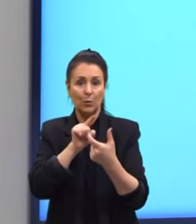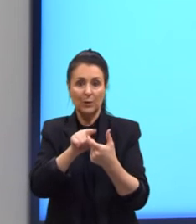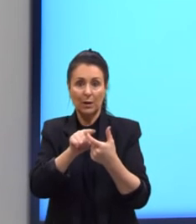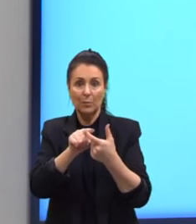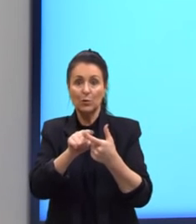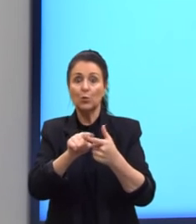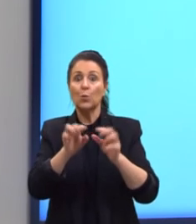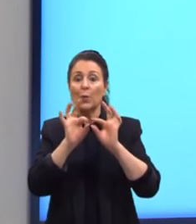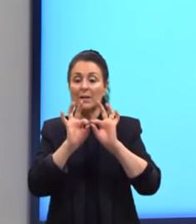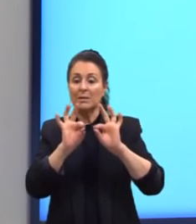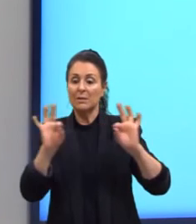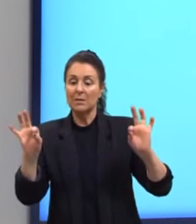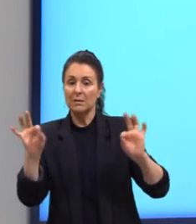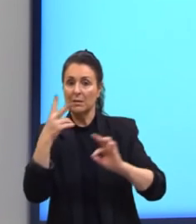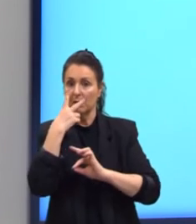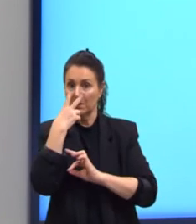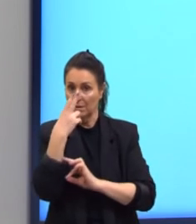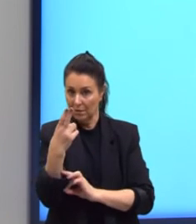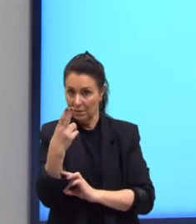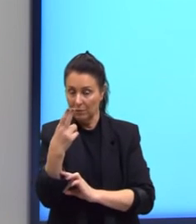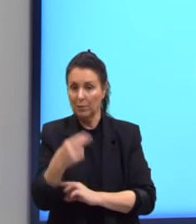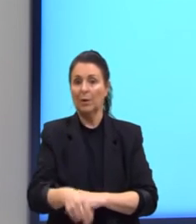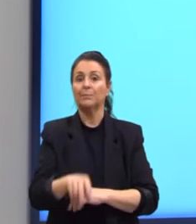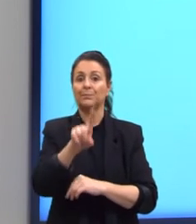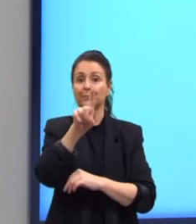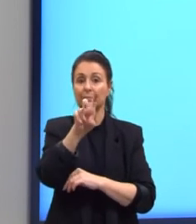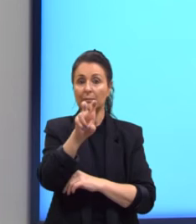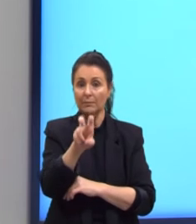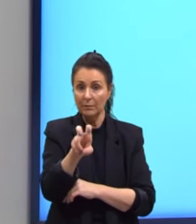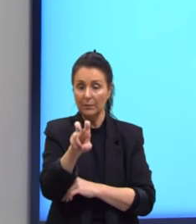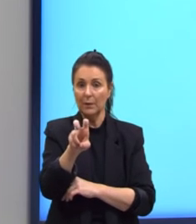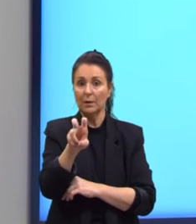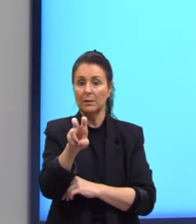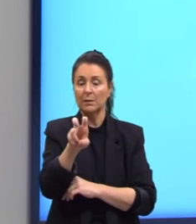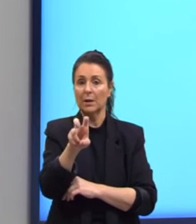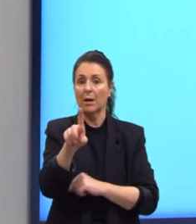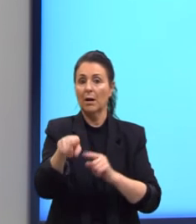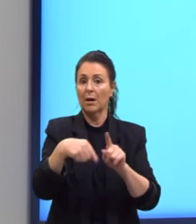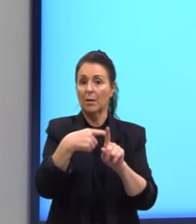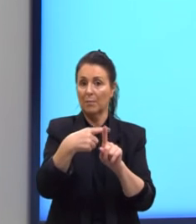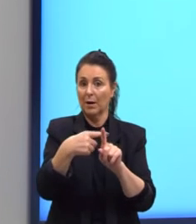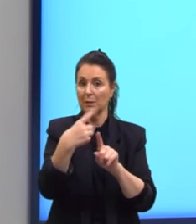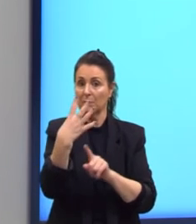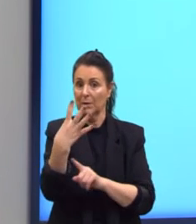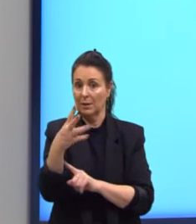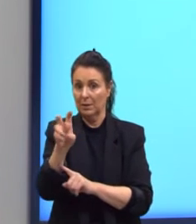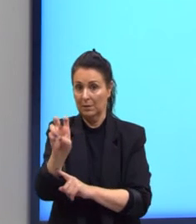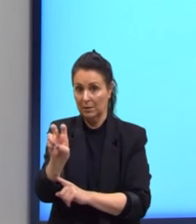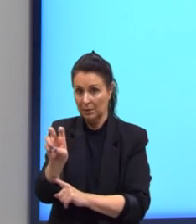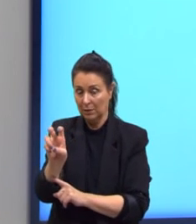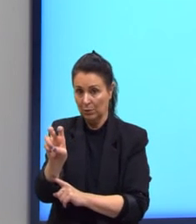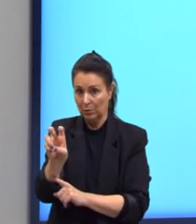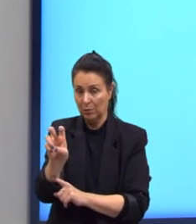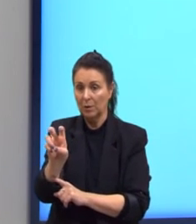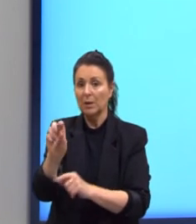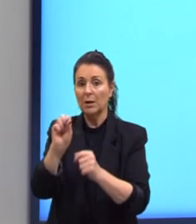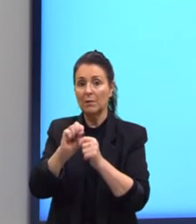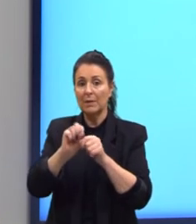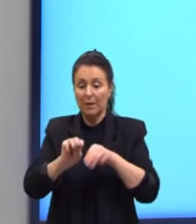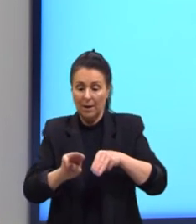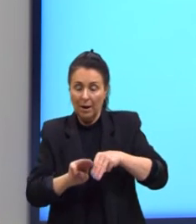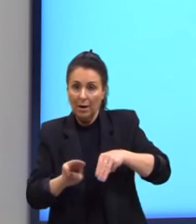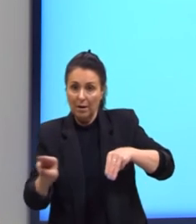pegar o segundo termo que era o 15 e somar ao penúltimo termo 45 e fazer a média